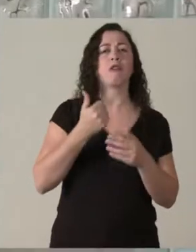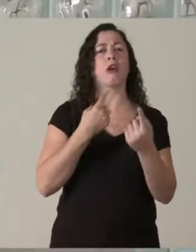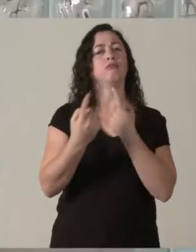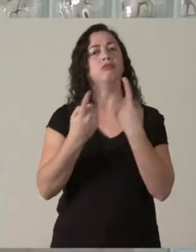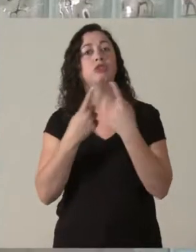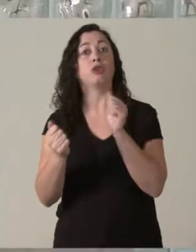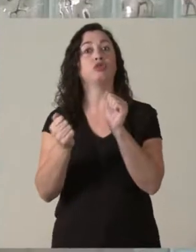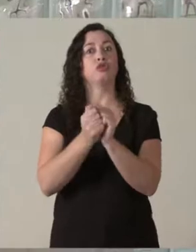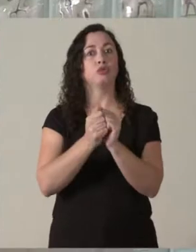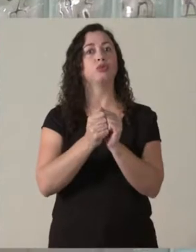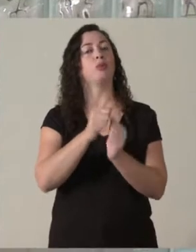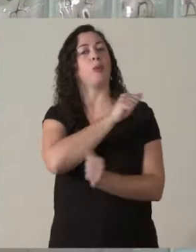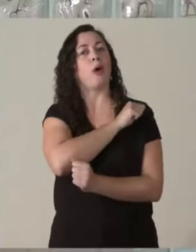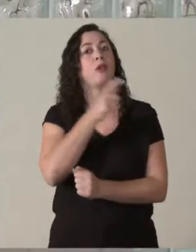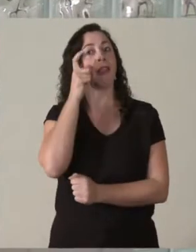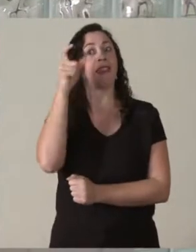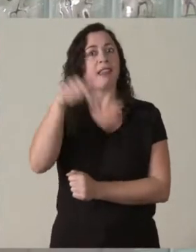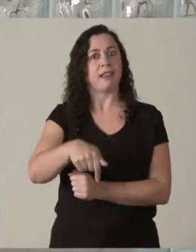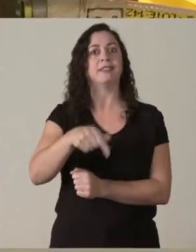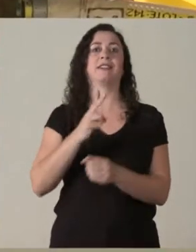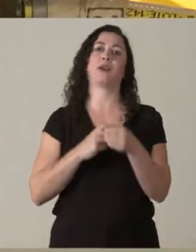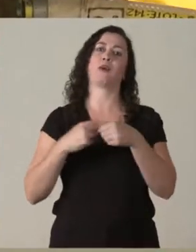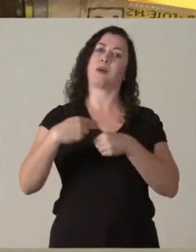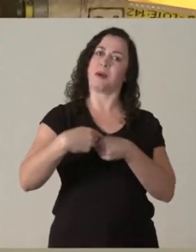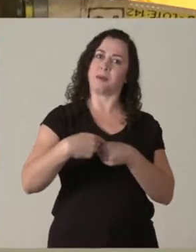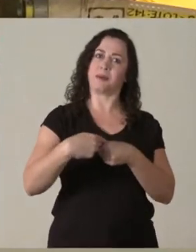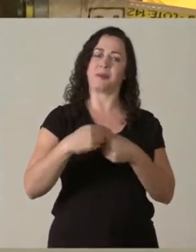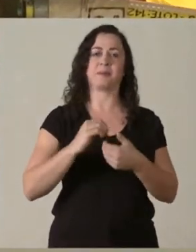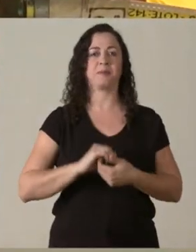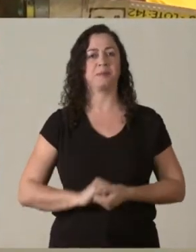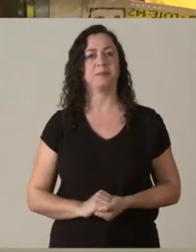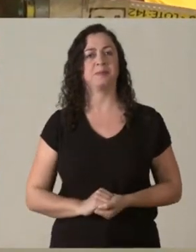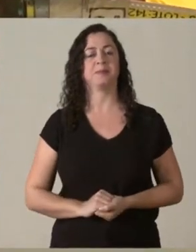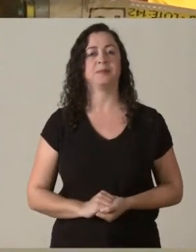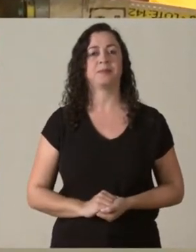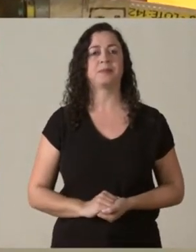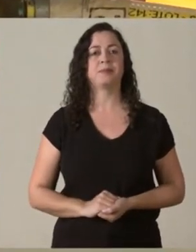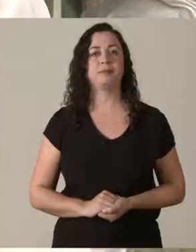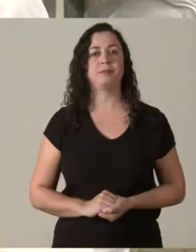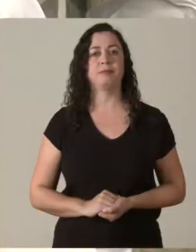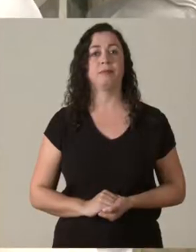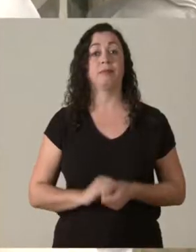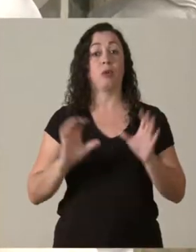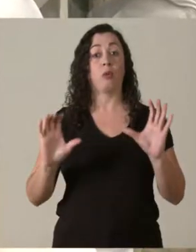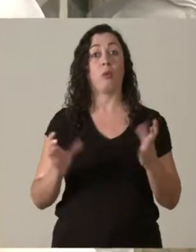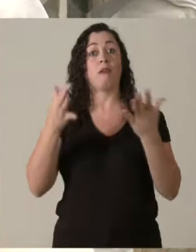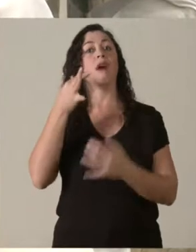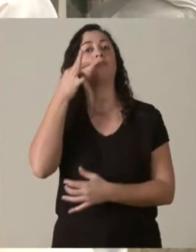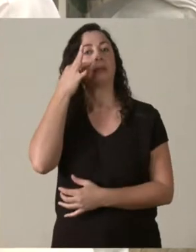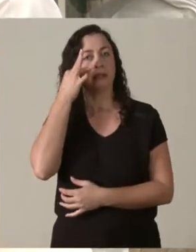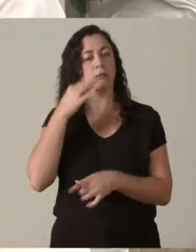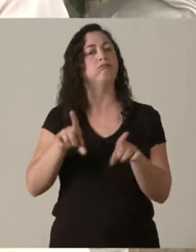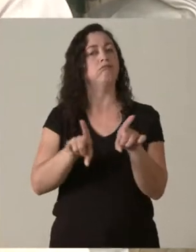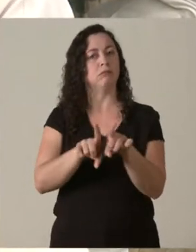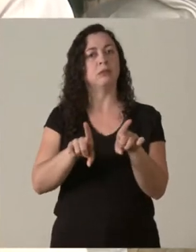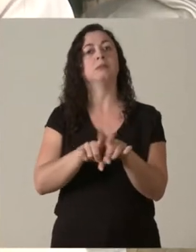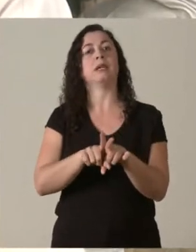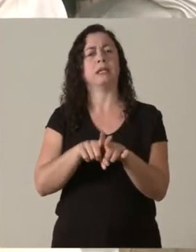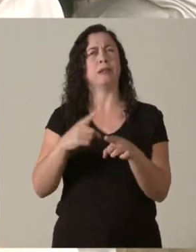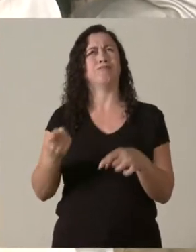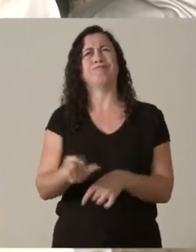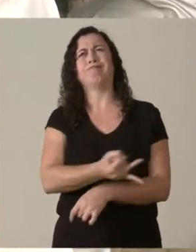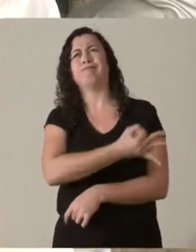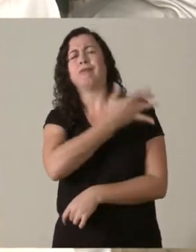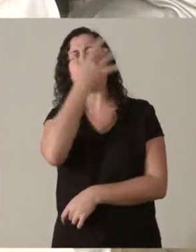têm interesse em vir para a nossa universidade. Já o evento presencial da UPA, que movimenta milhares de pessoas pelo